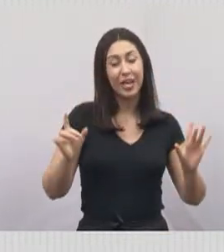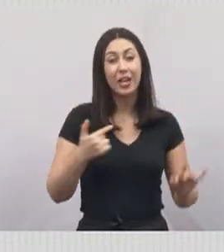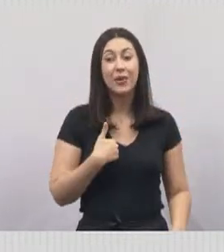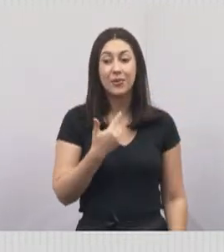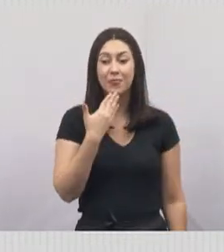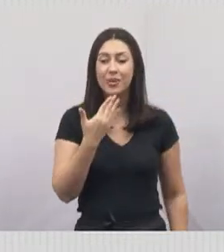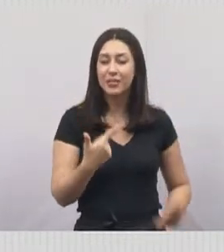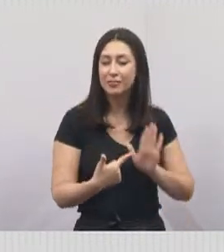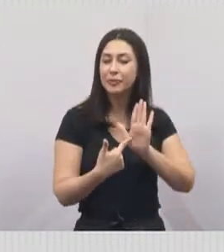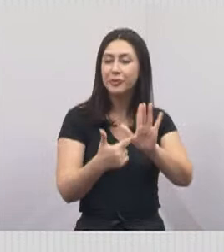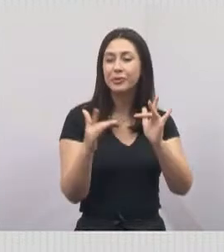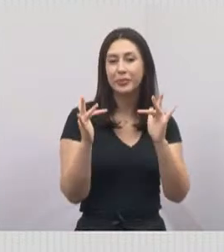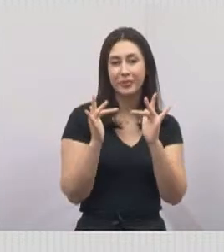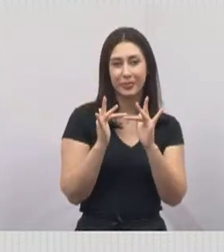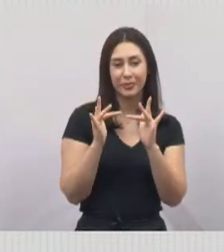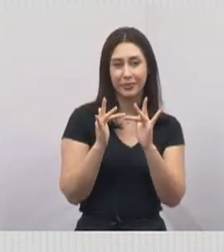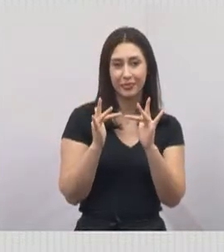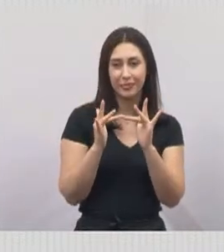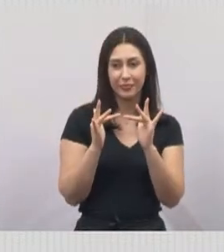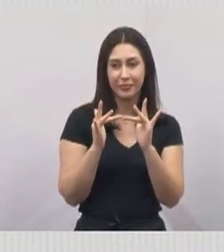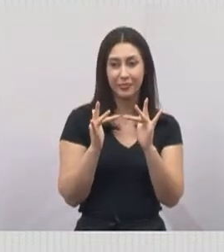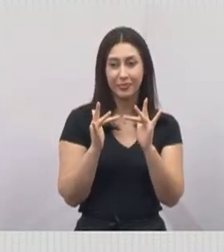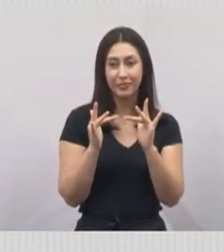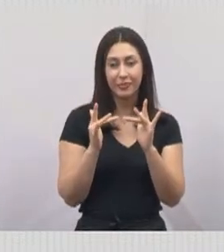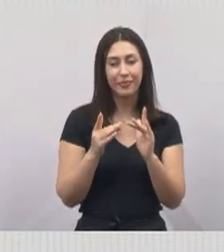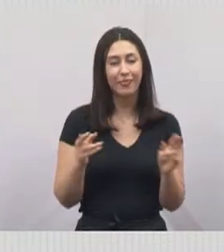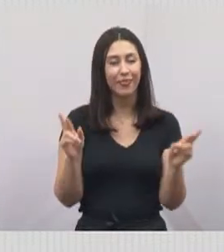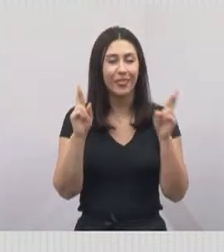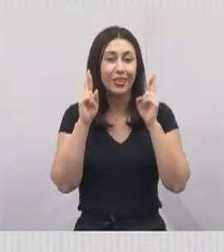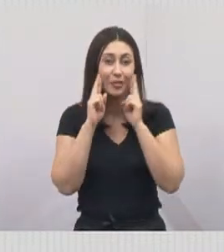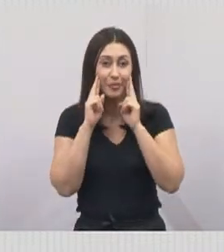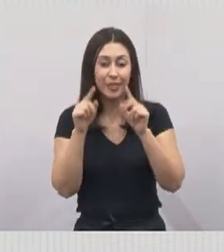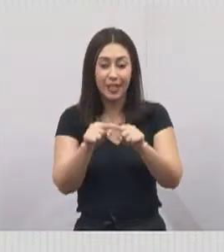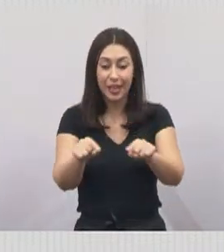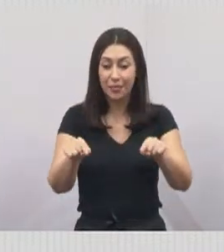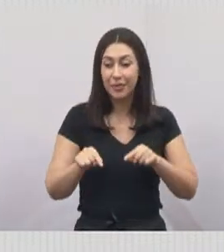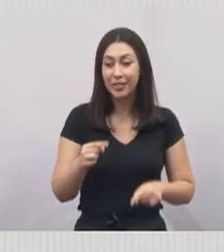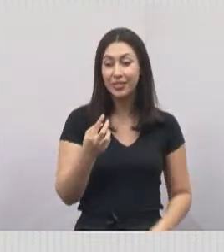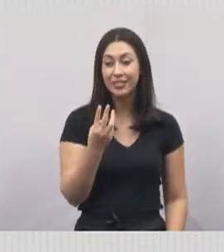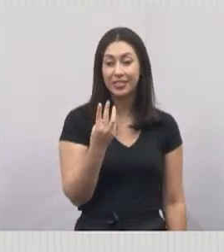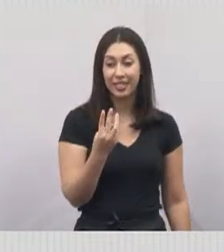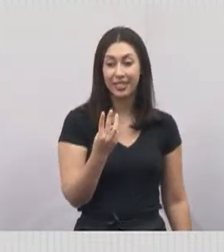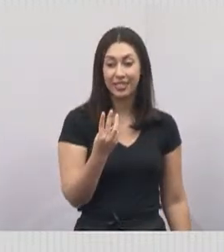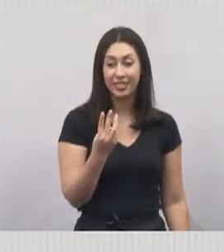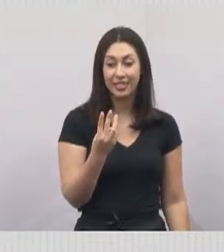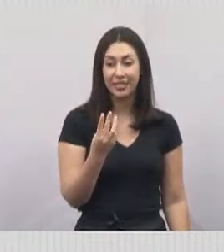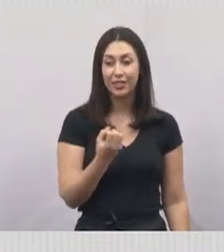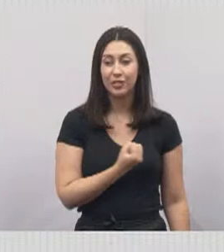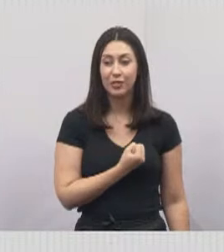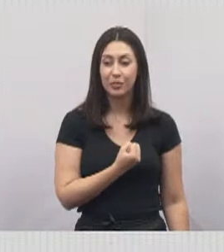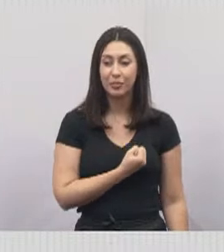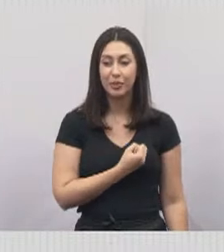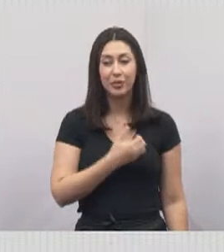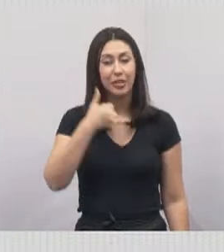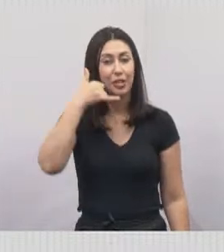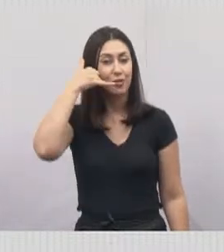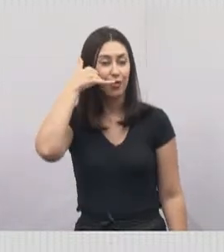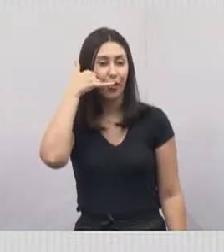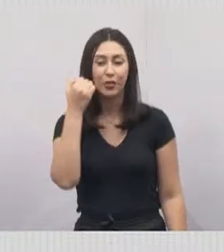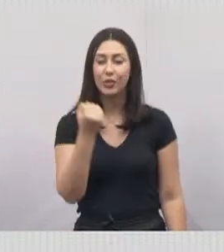Peço que coloquem nossos contatos. Roberto Abreu, Gabinete 3, 3955